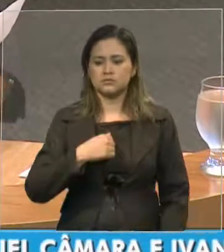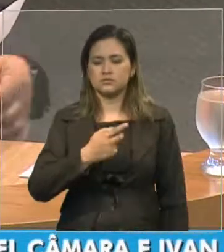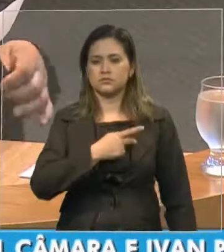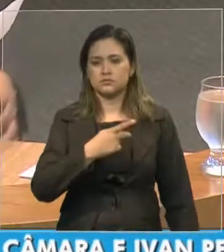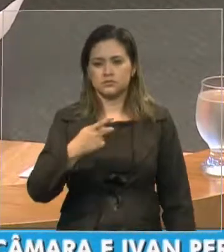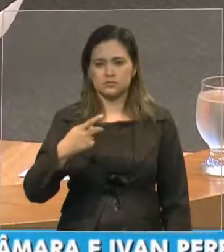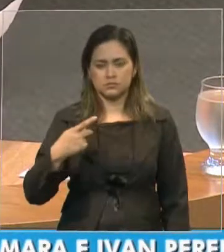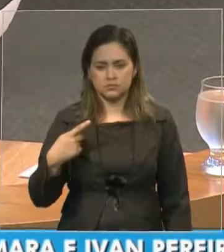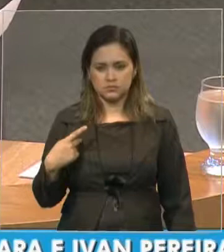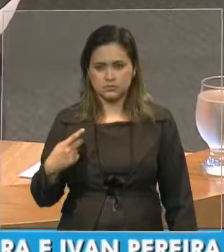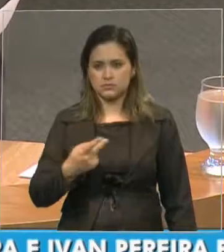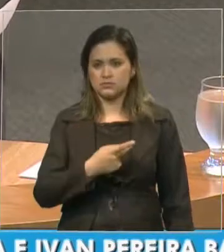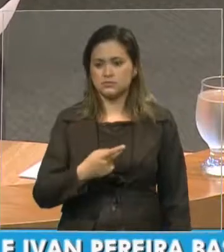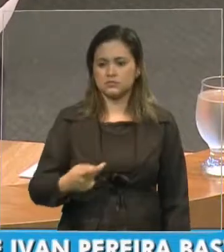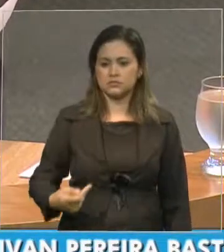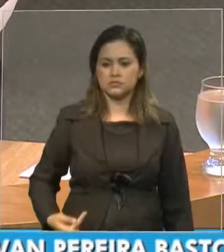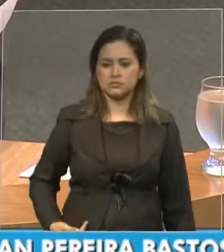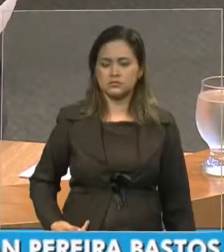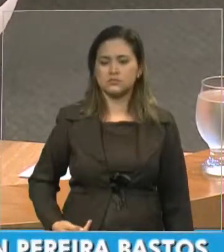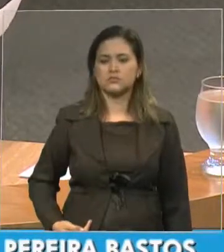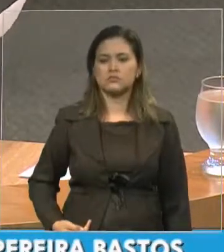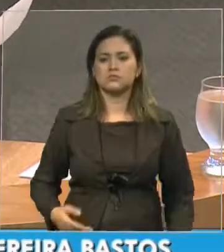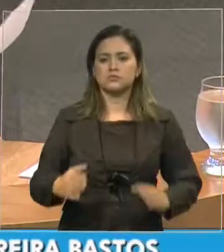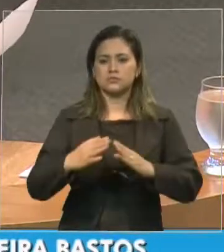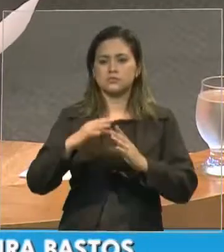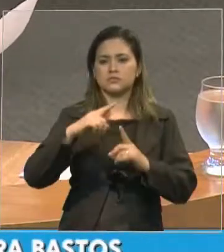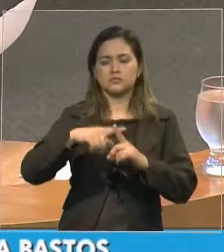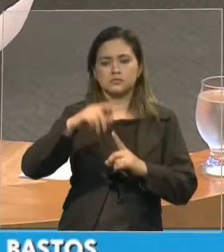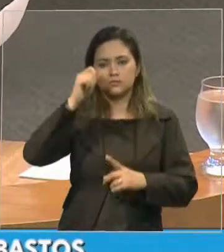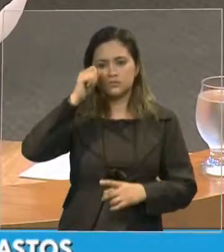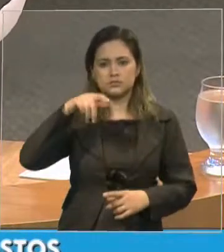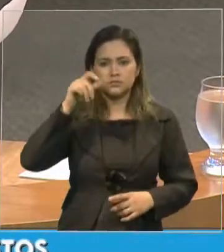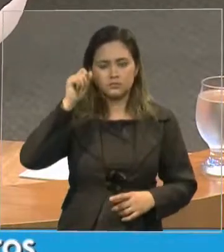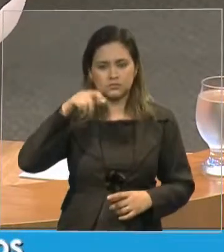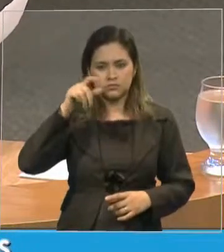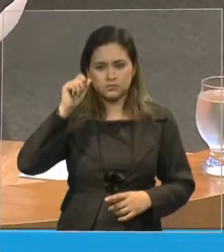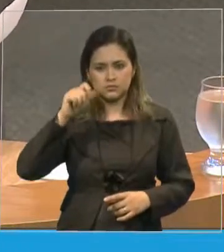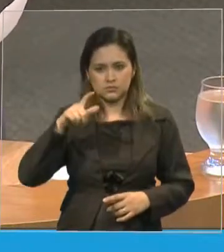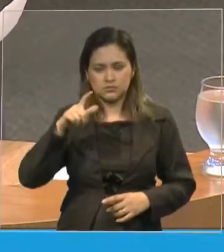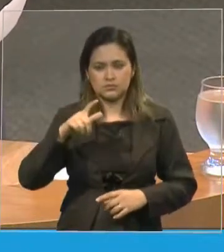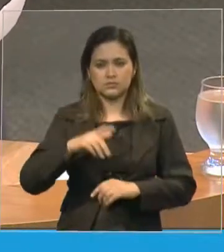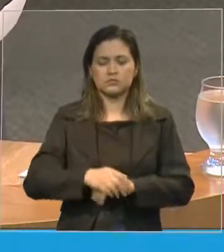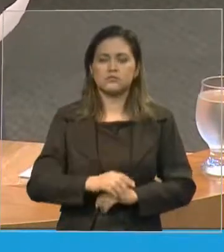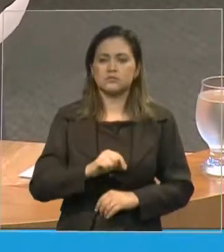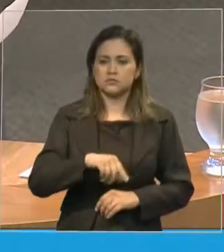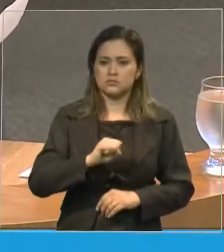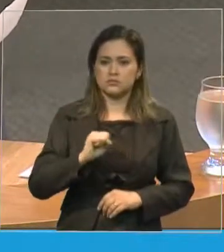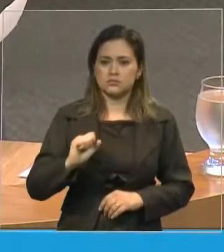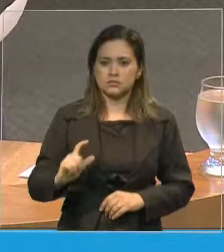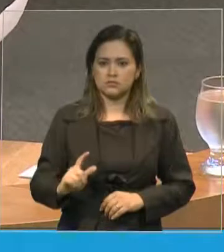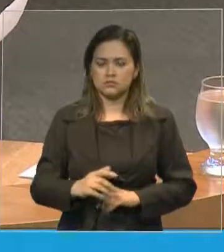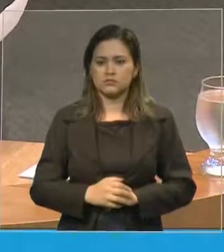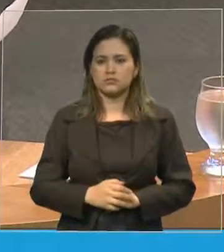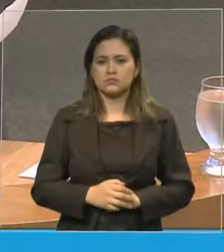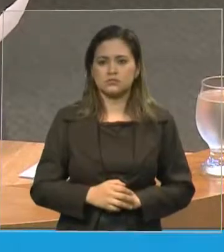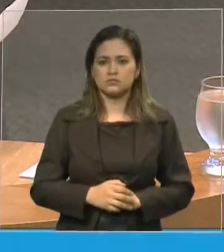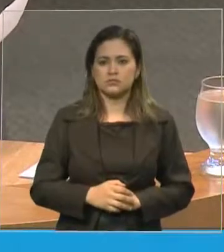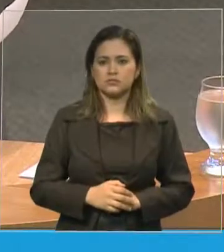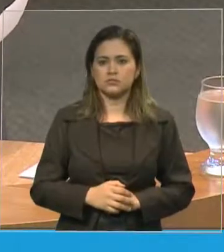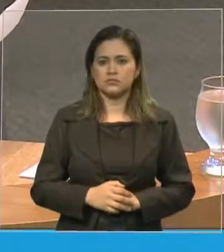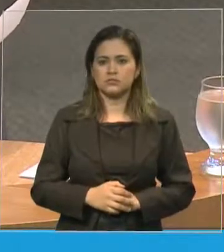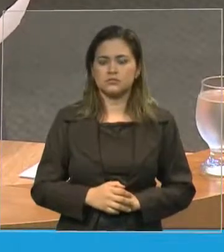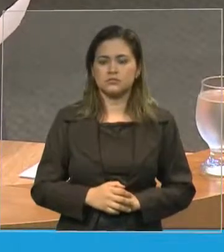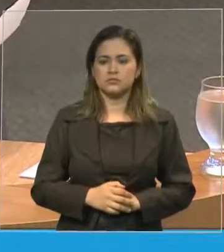Assembleia de Deus aqui em São Luís, em nome deste, eu